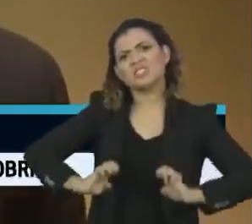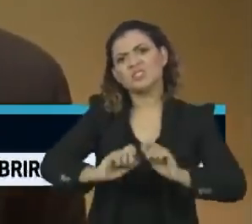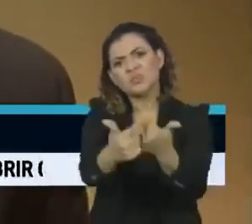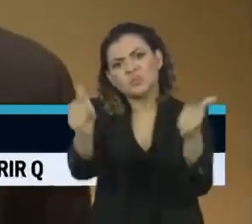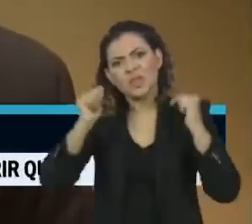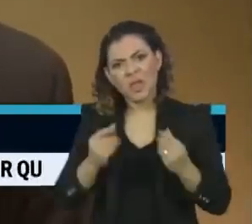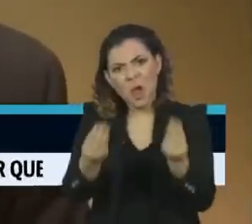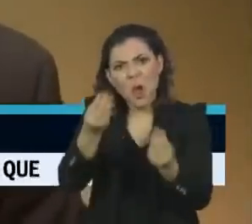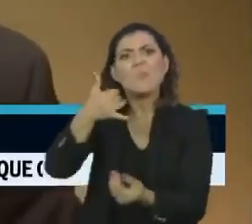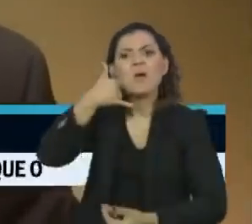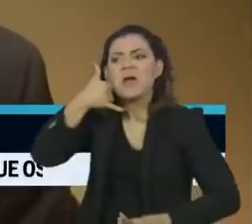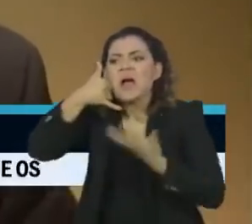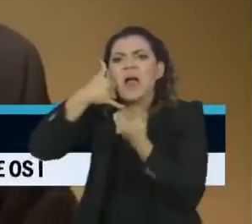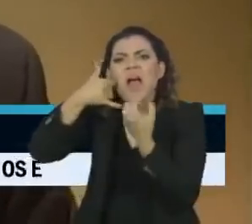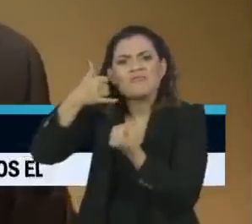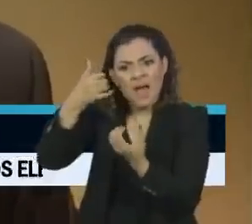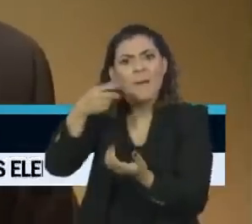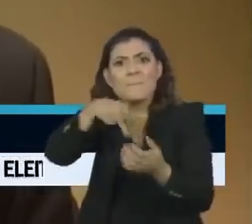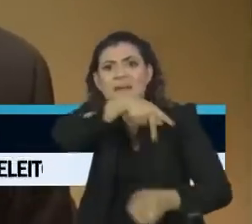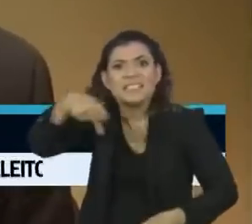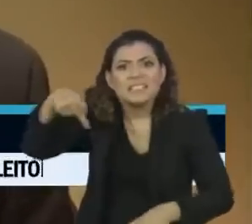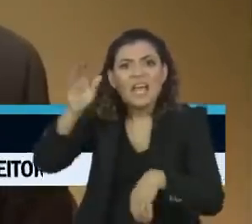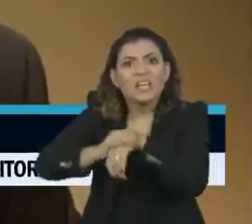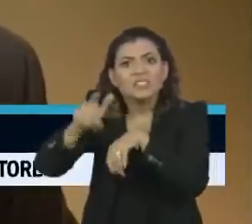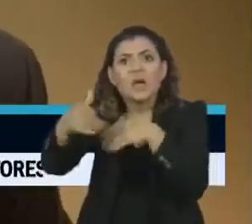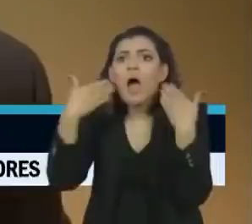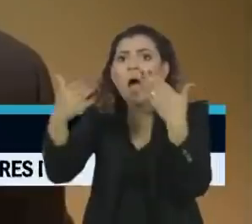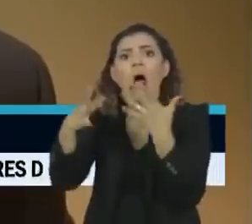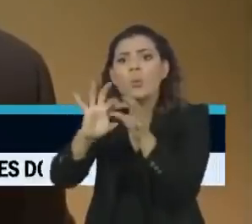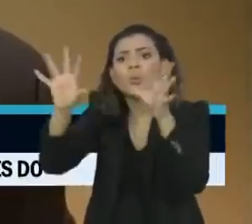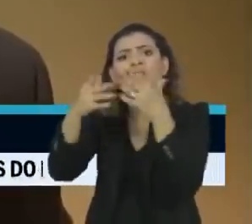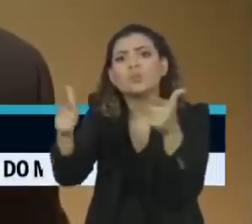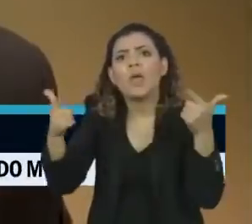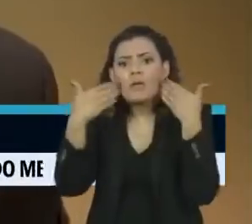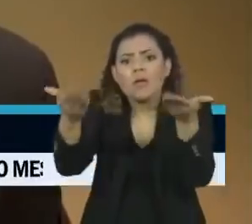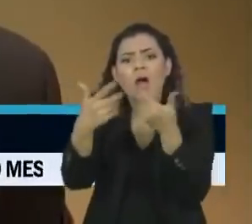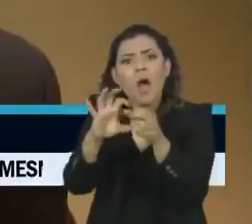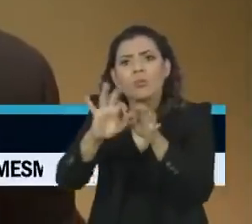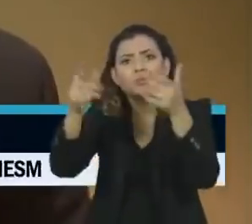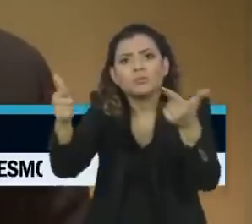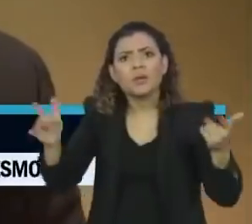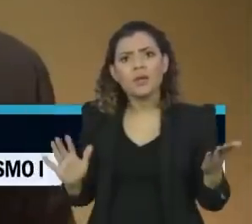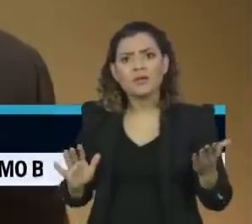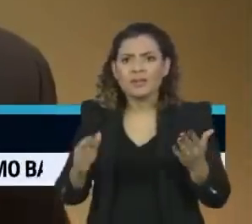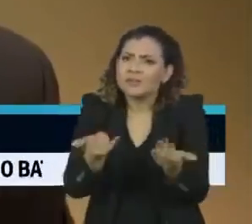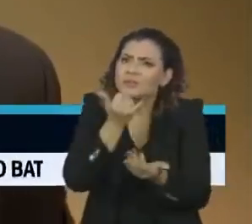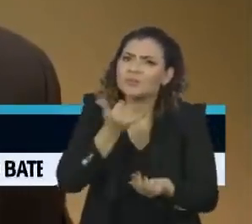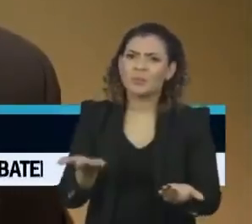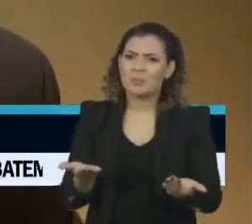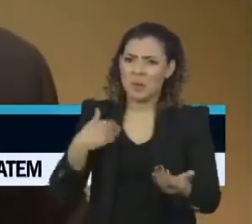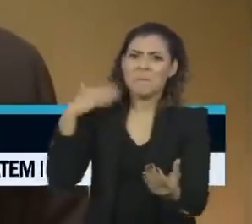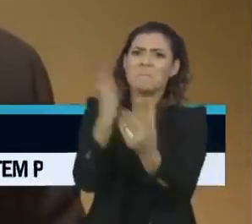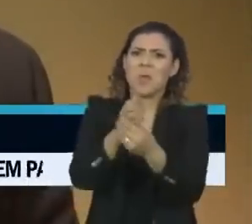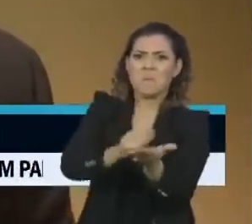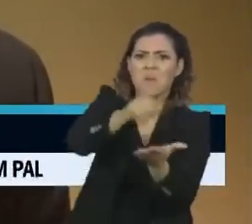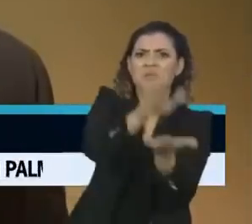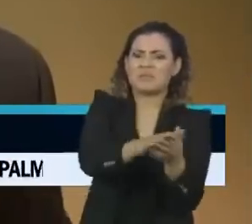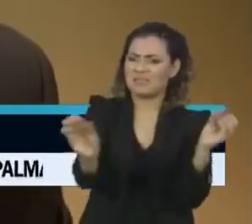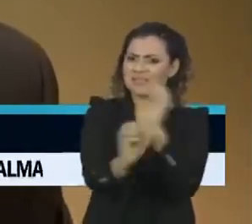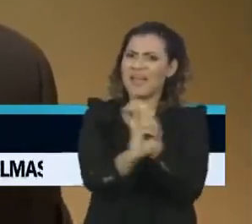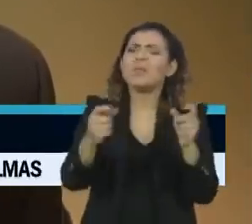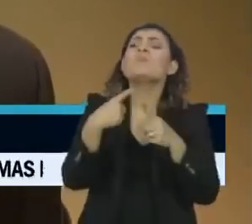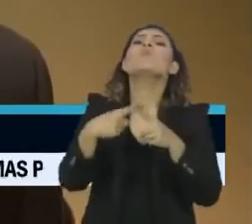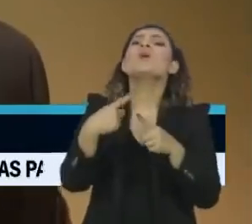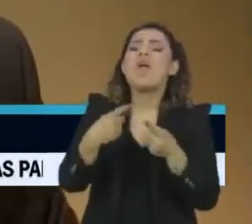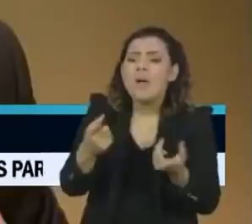de gravar o presidente da República sem o seu consentimento. E pior, sem nenhuma justa causa, sem nenhuma razão